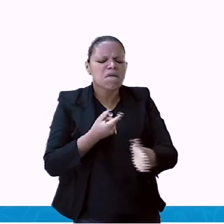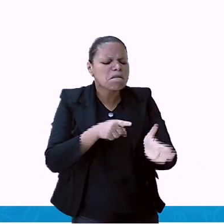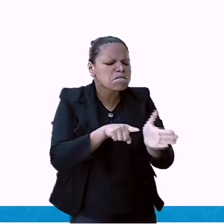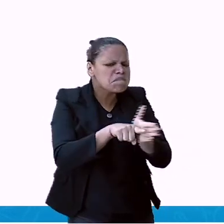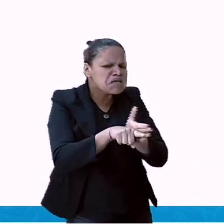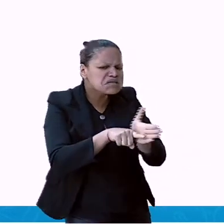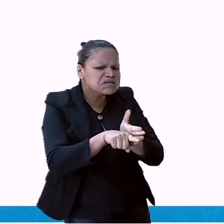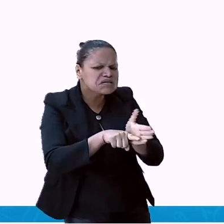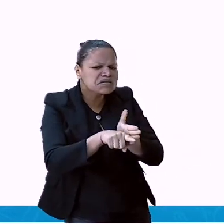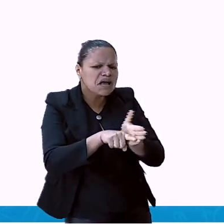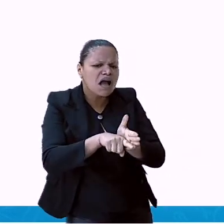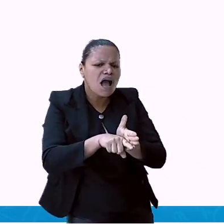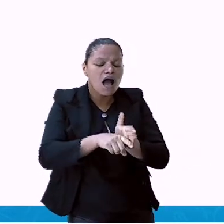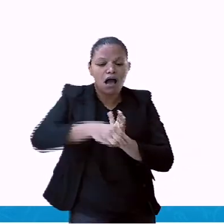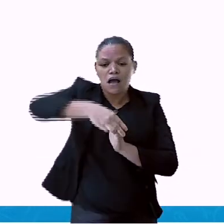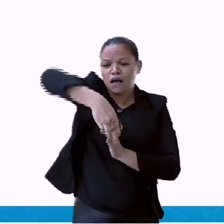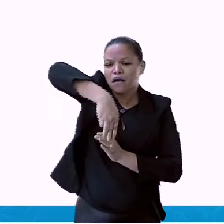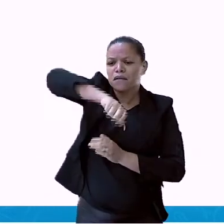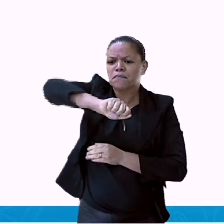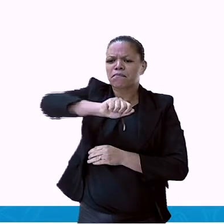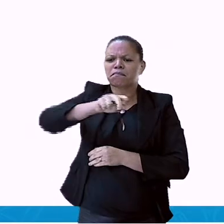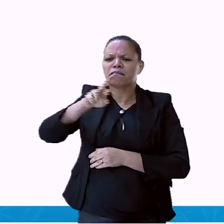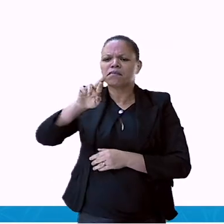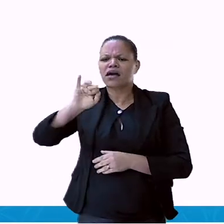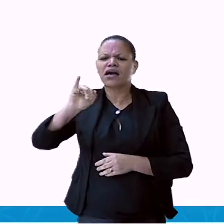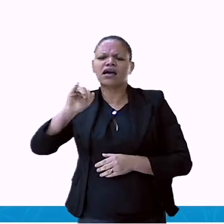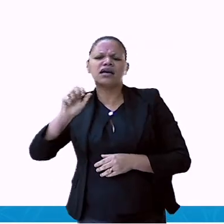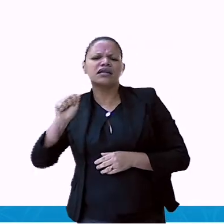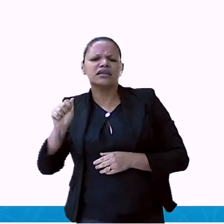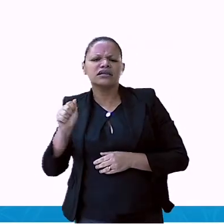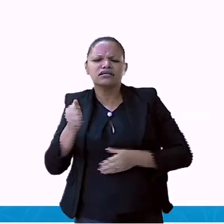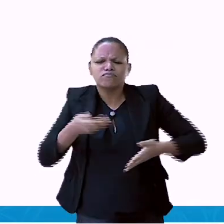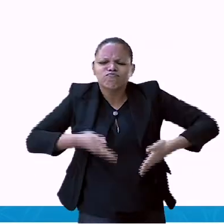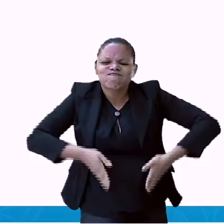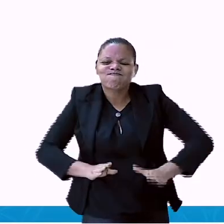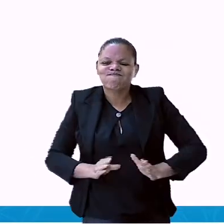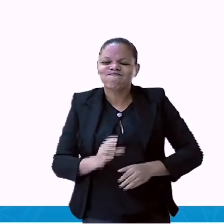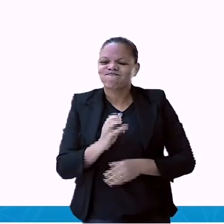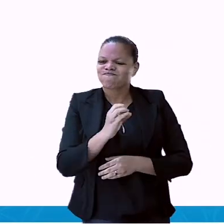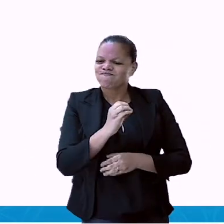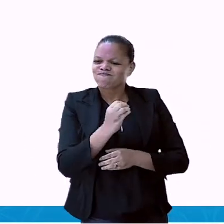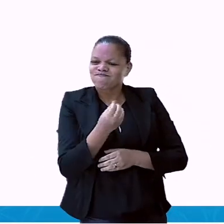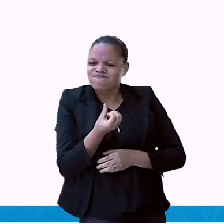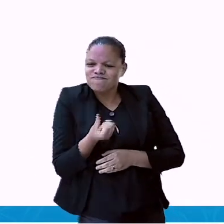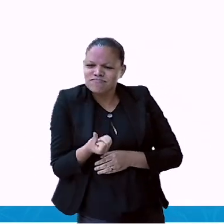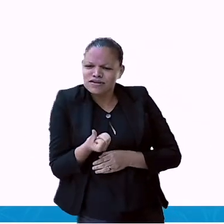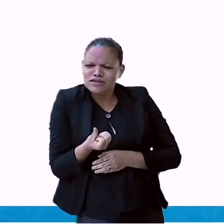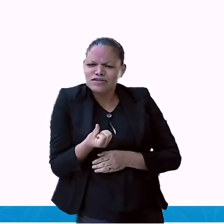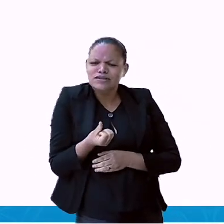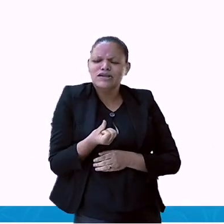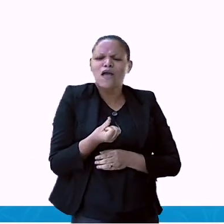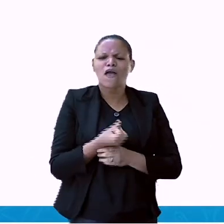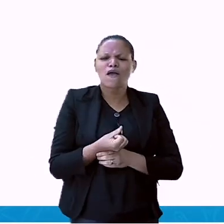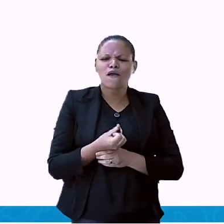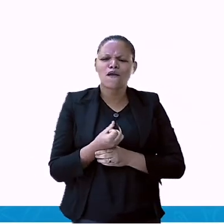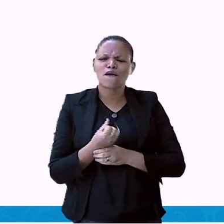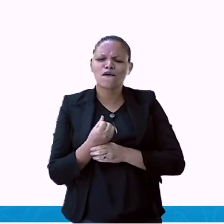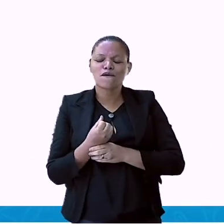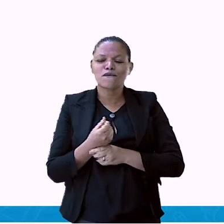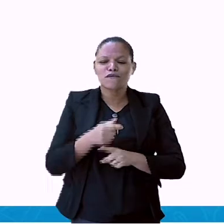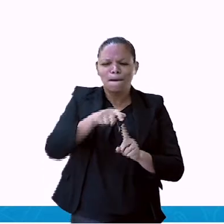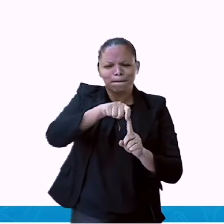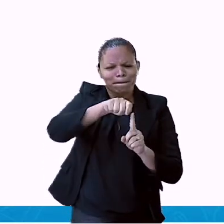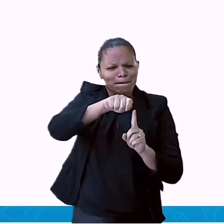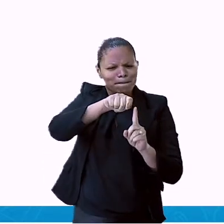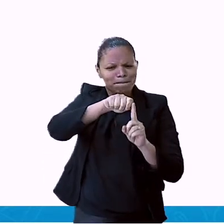nasceu no dia 6, no mês de maio e no ano de 2000. O irmão João nasceu